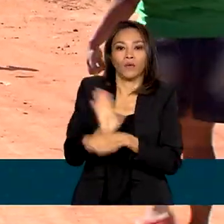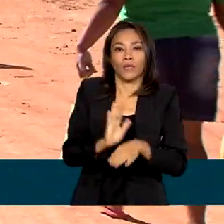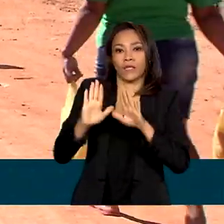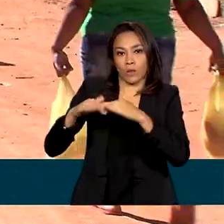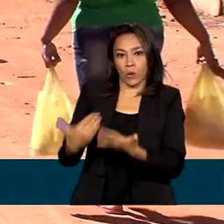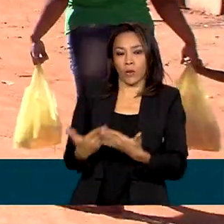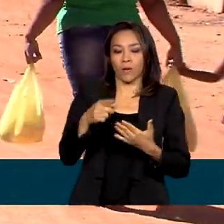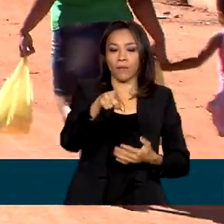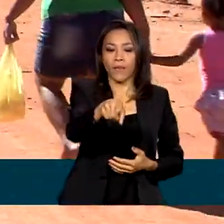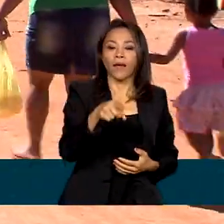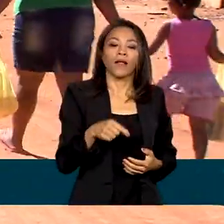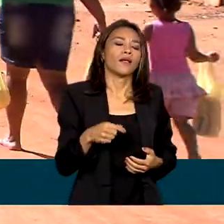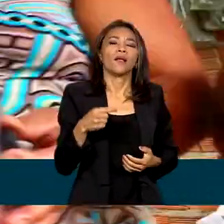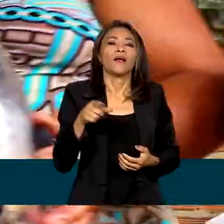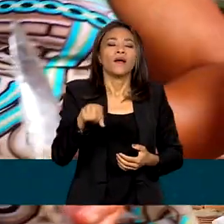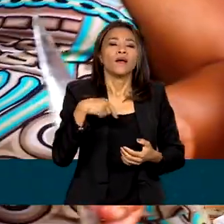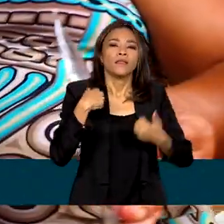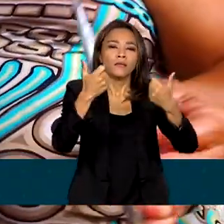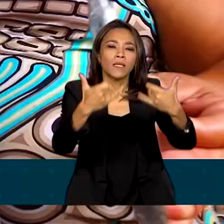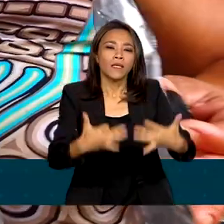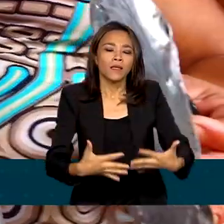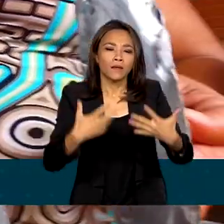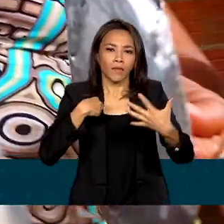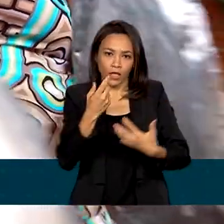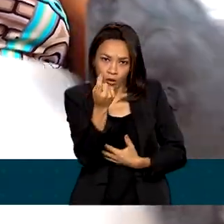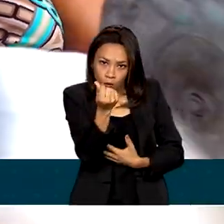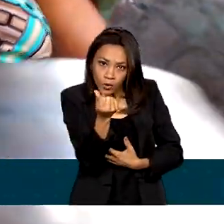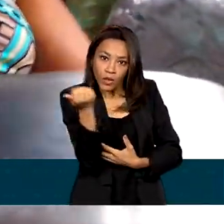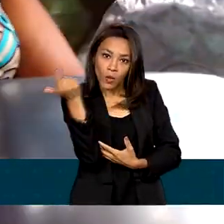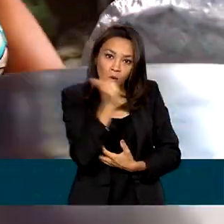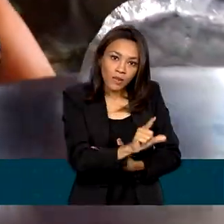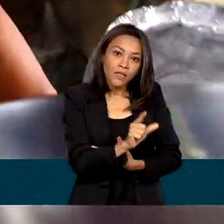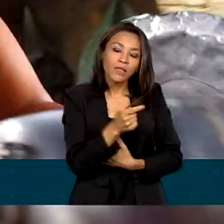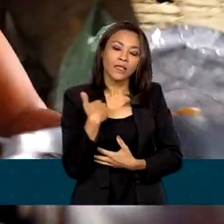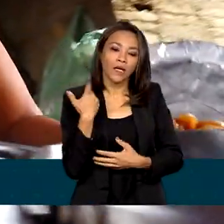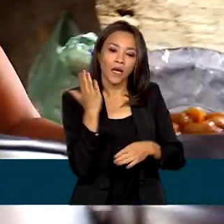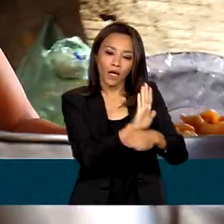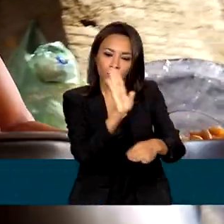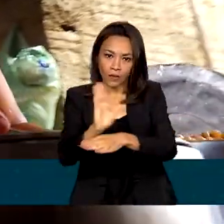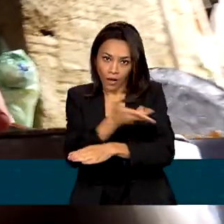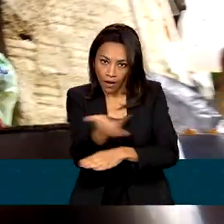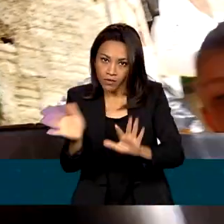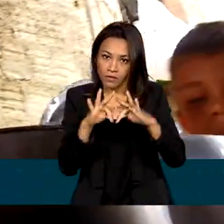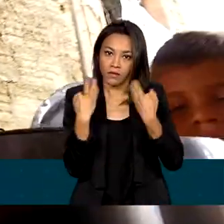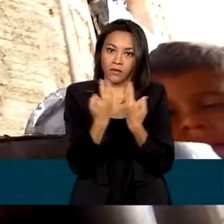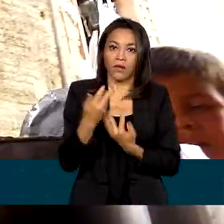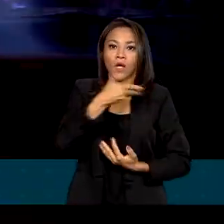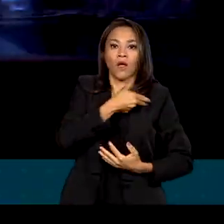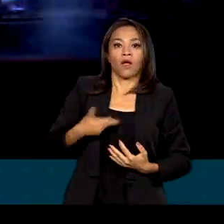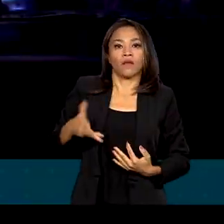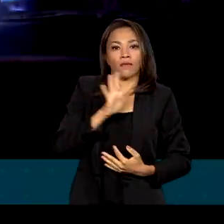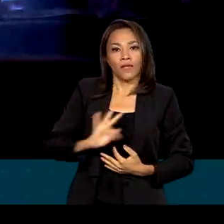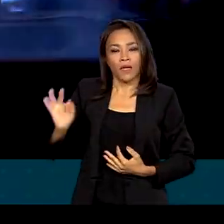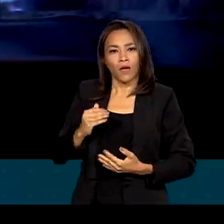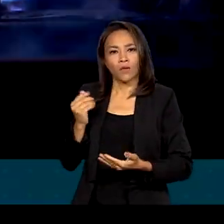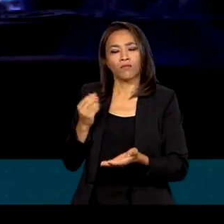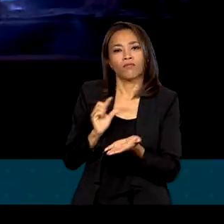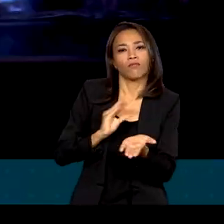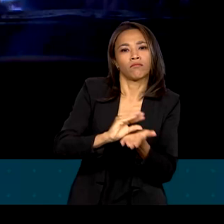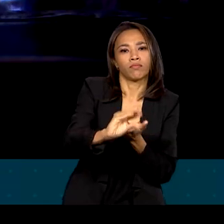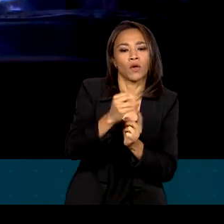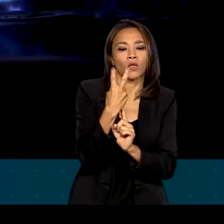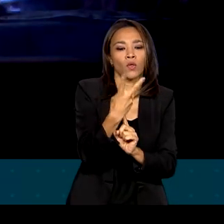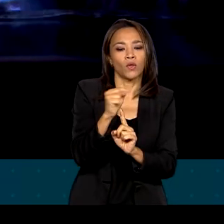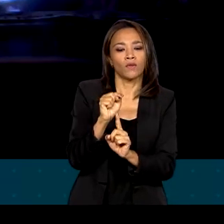chegue a famílias vulneráveis em estado de extrema pobreza, o governo federal está investindo 2,4